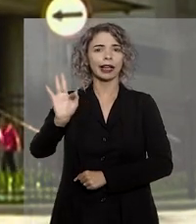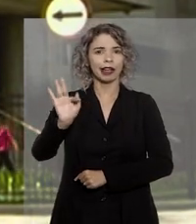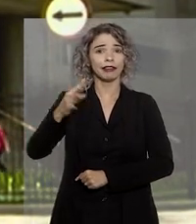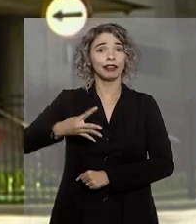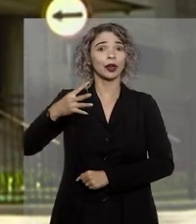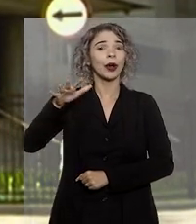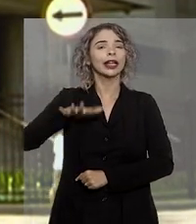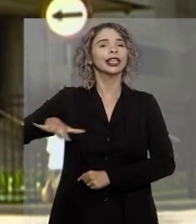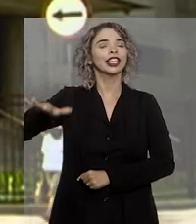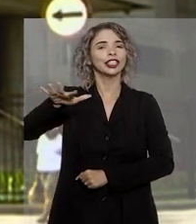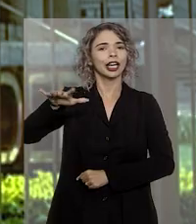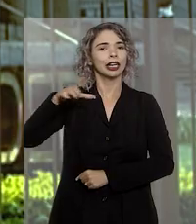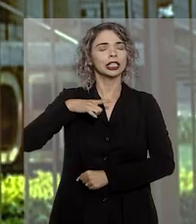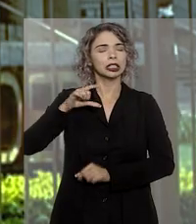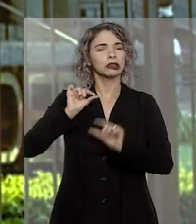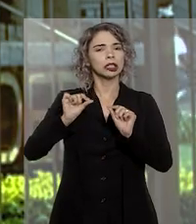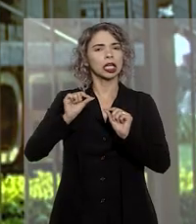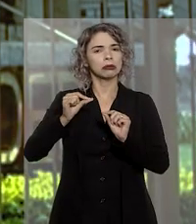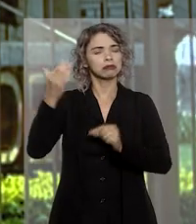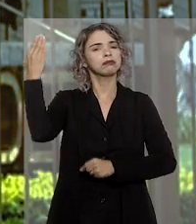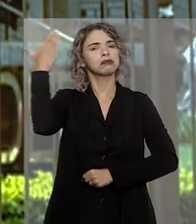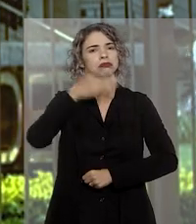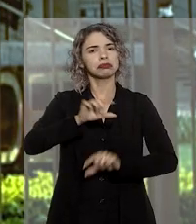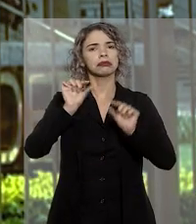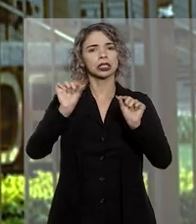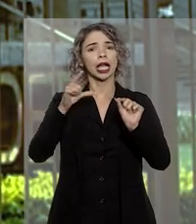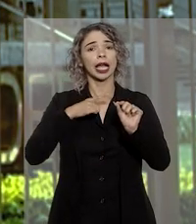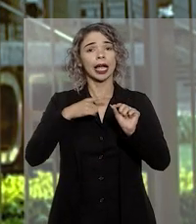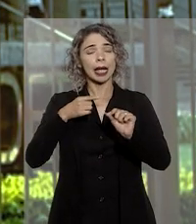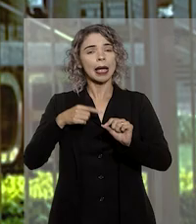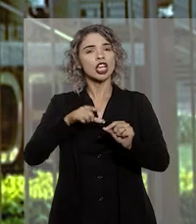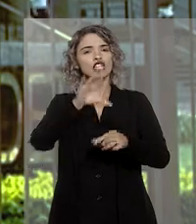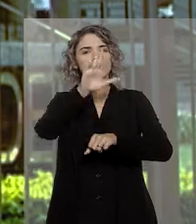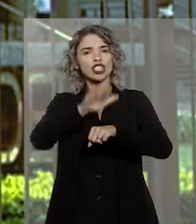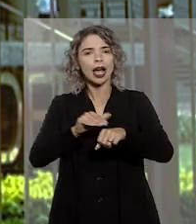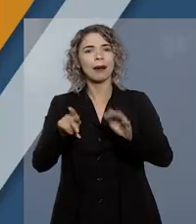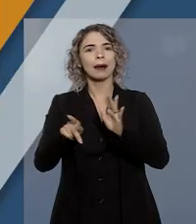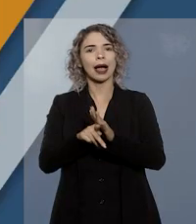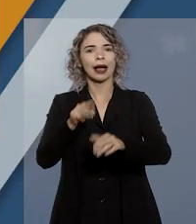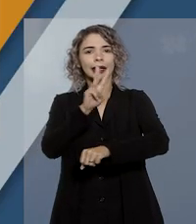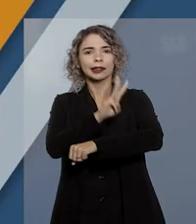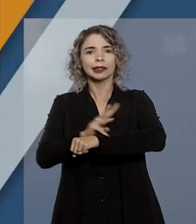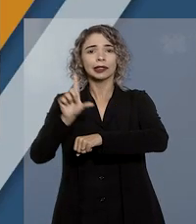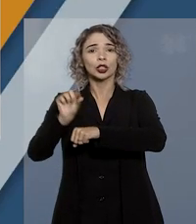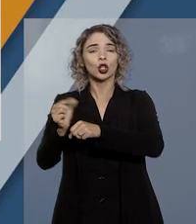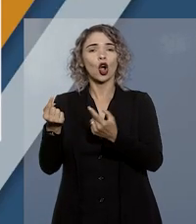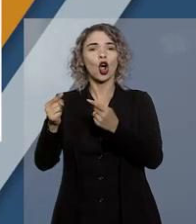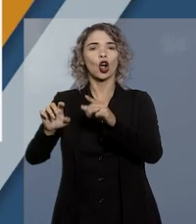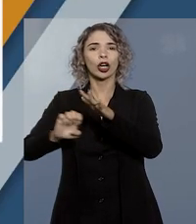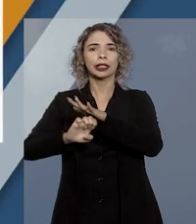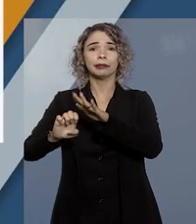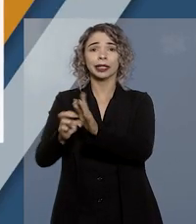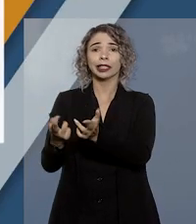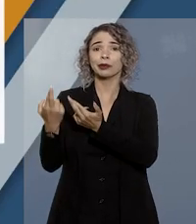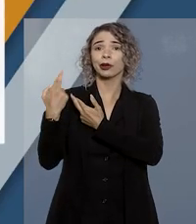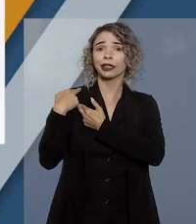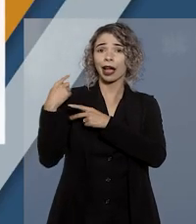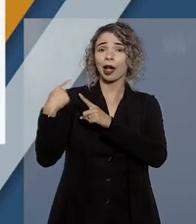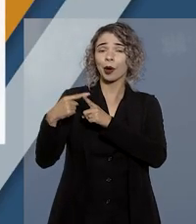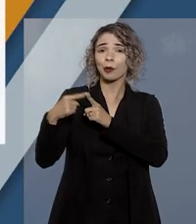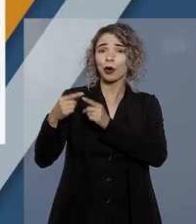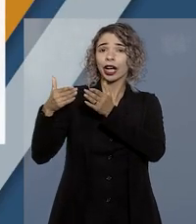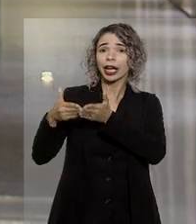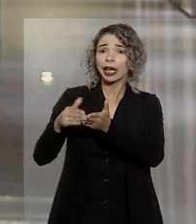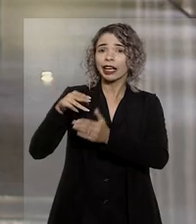Regional Federal da Quarta Região que confirmou a legitimidade da autuação do Ibama contra a empresa responsável pelo navio